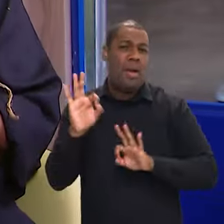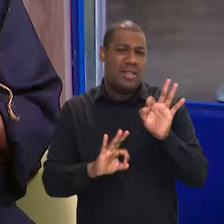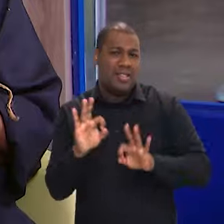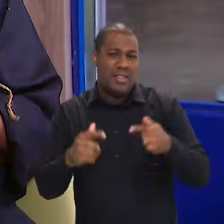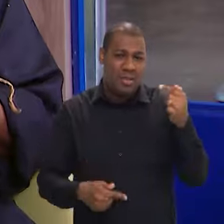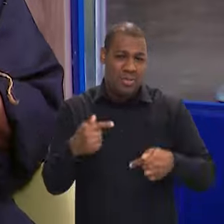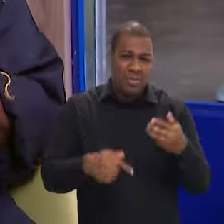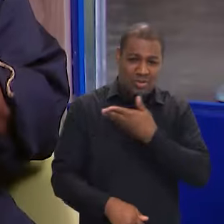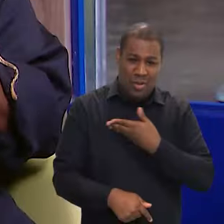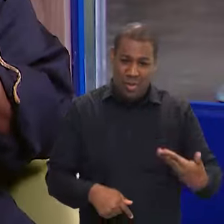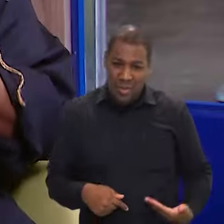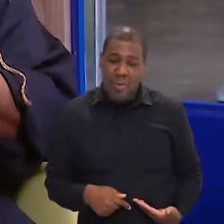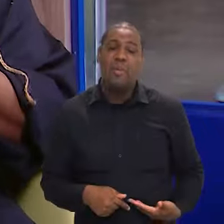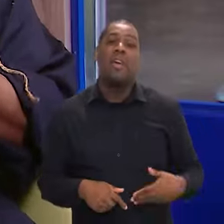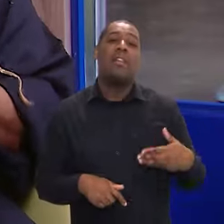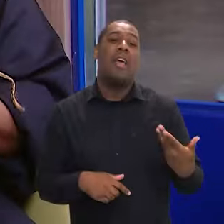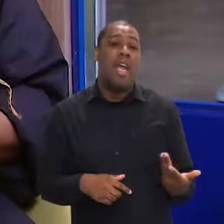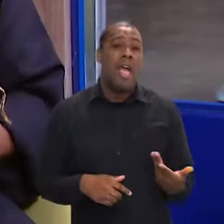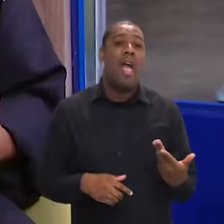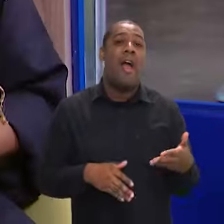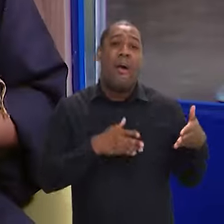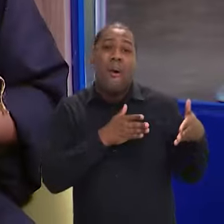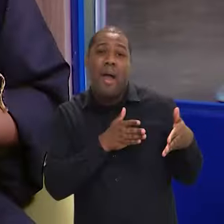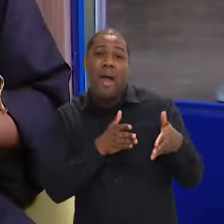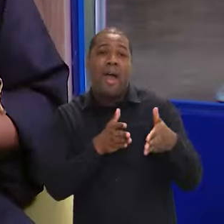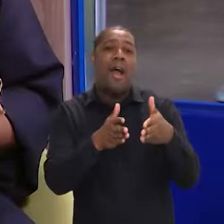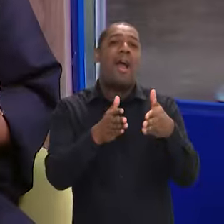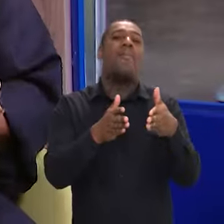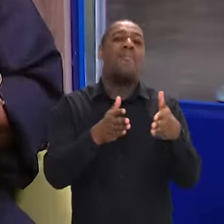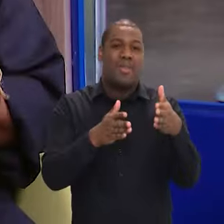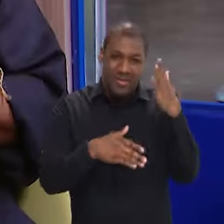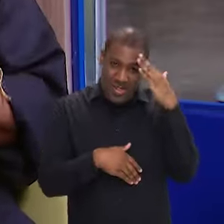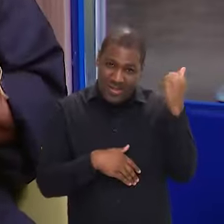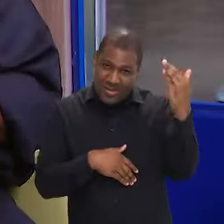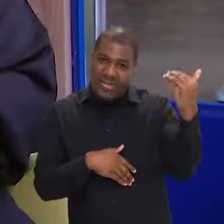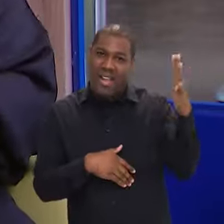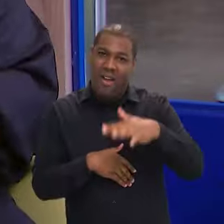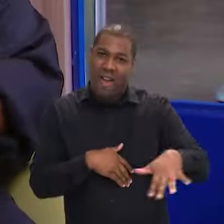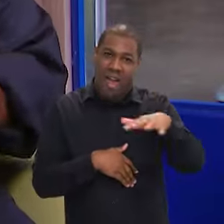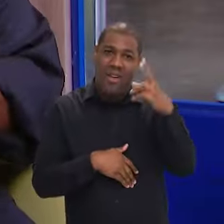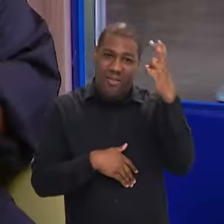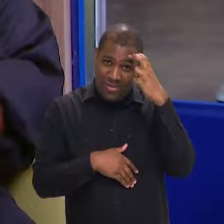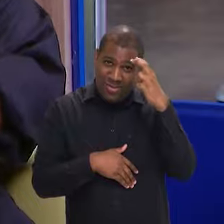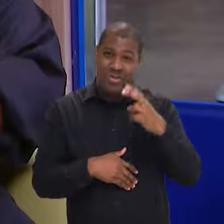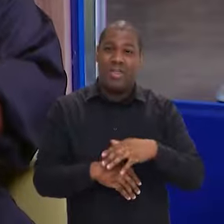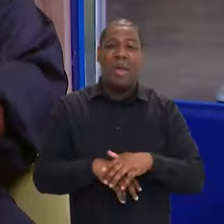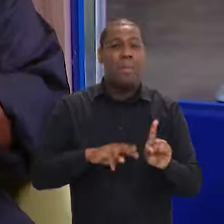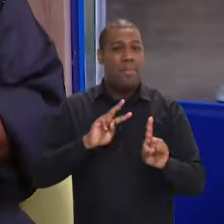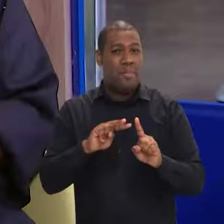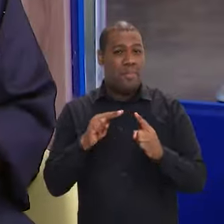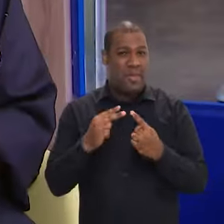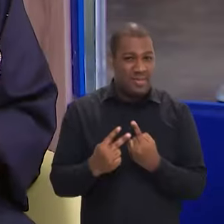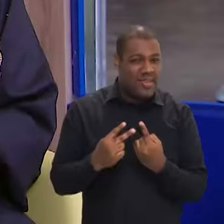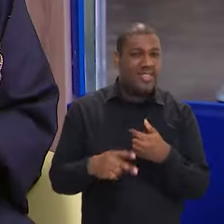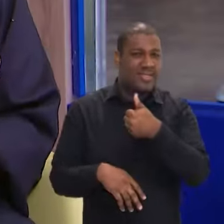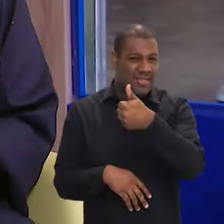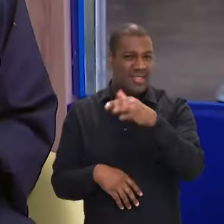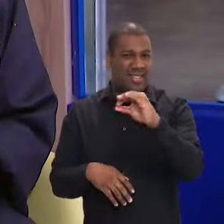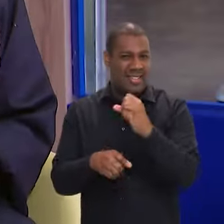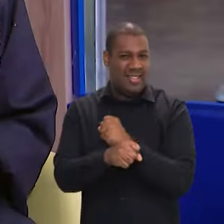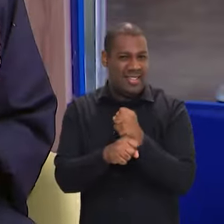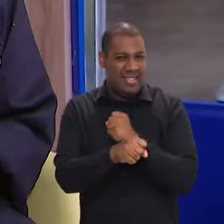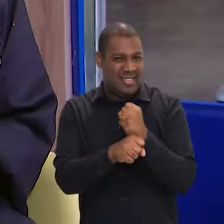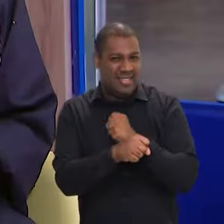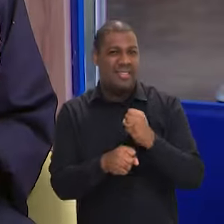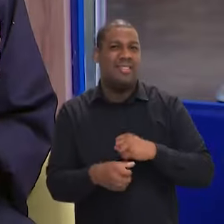as políticas para a gente traçar os novos rumos daqui agora mais 10 anos, mas eu acho que 10 anos é